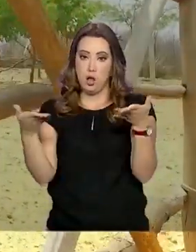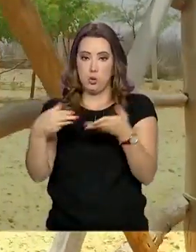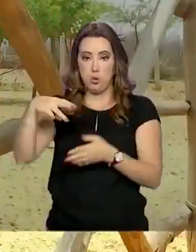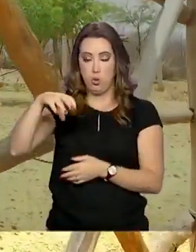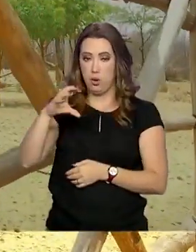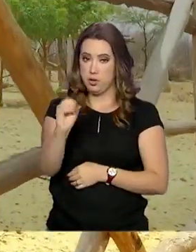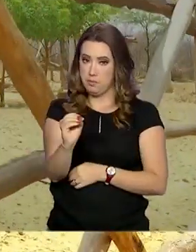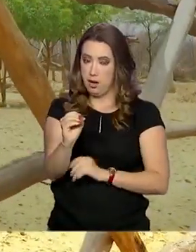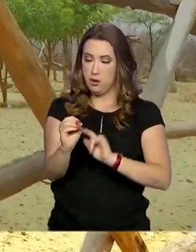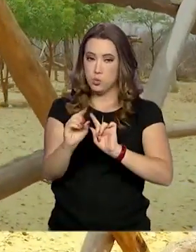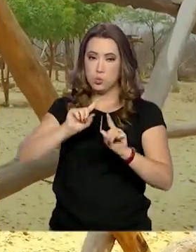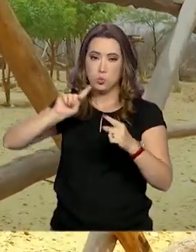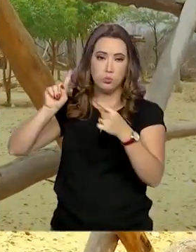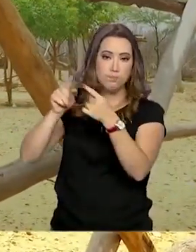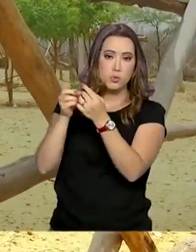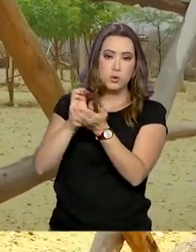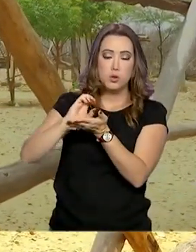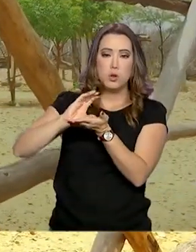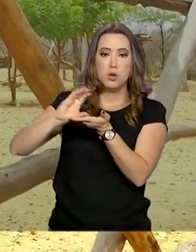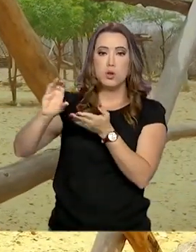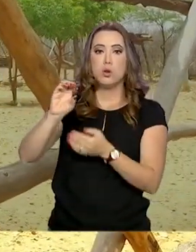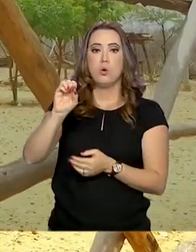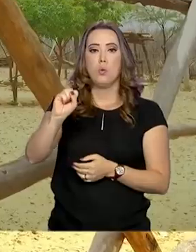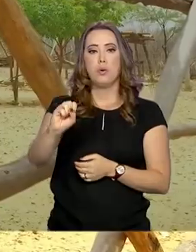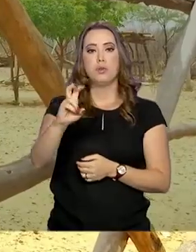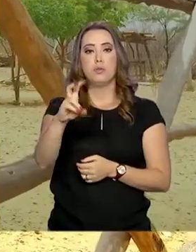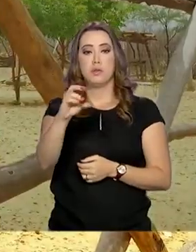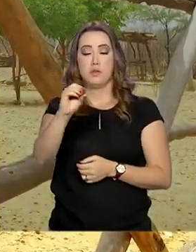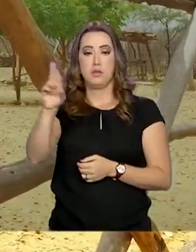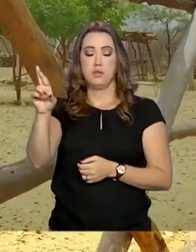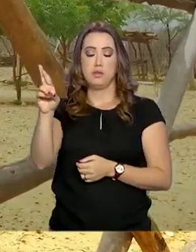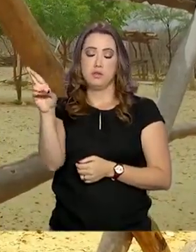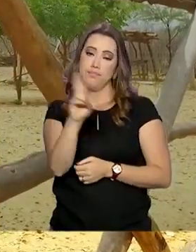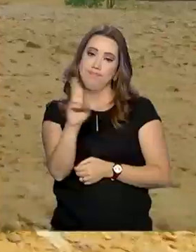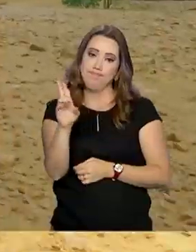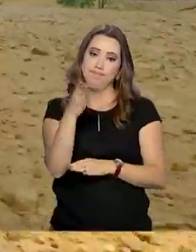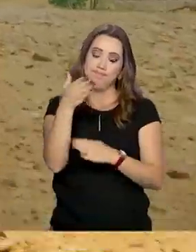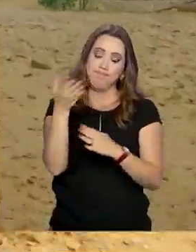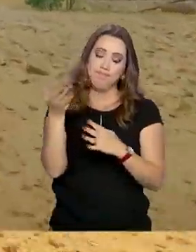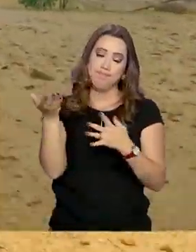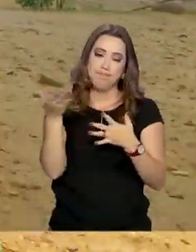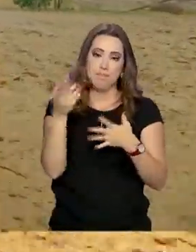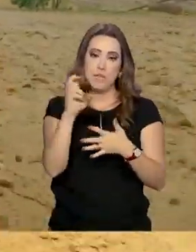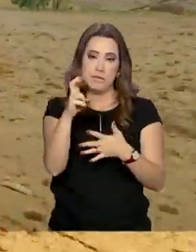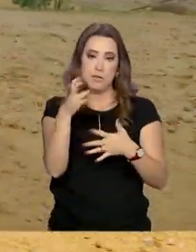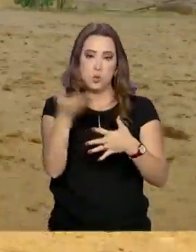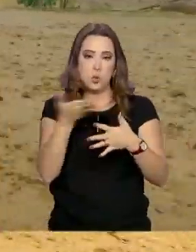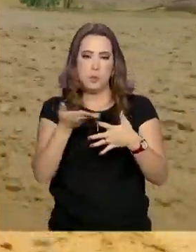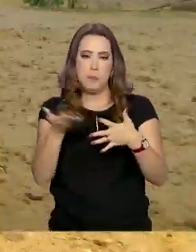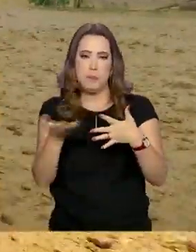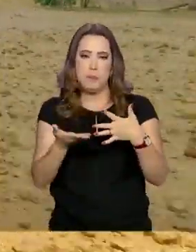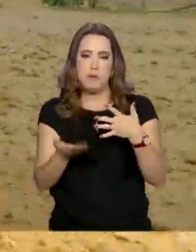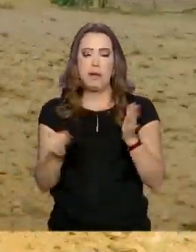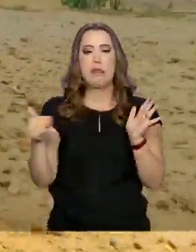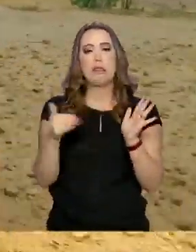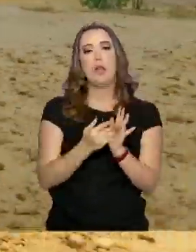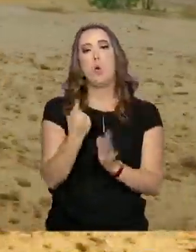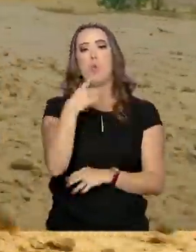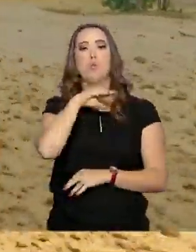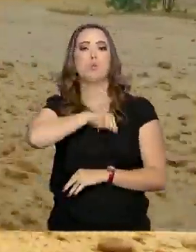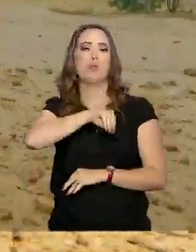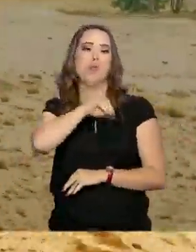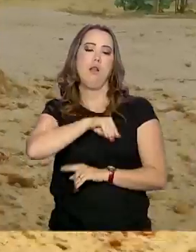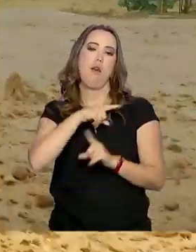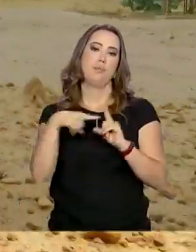850,00 dividido em 5 parcelas. Tem direito os produtores com renda mensal de até um salário